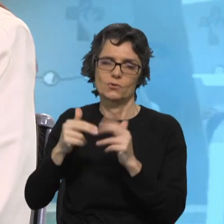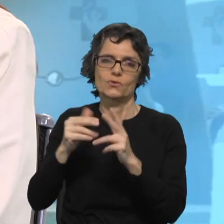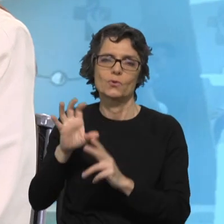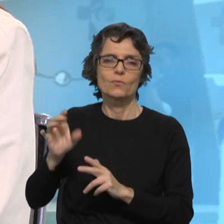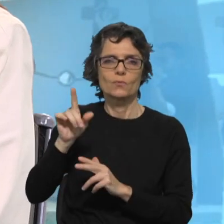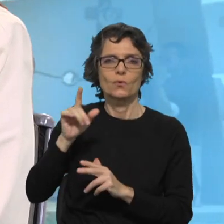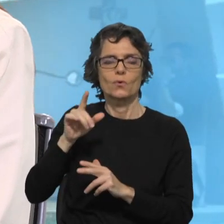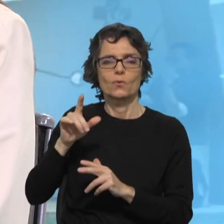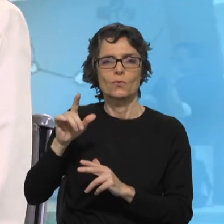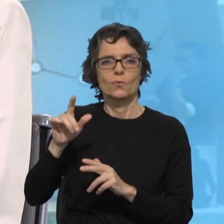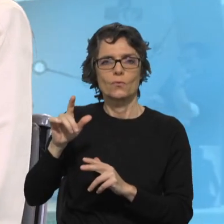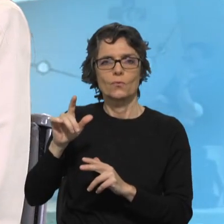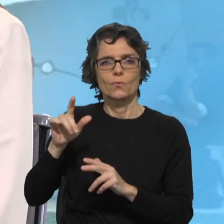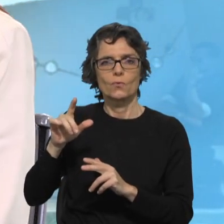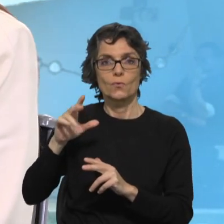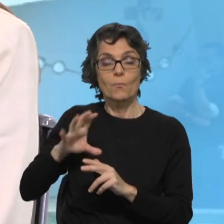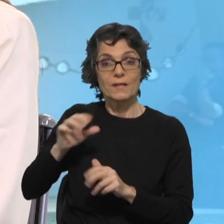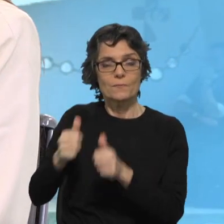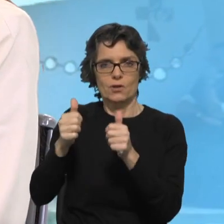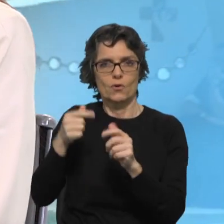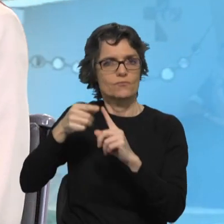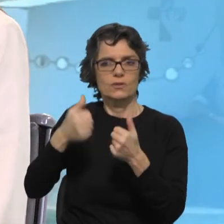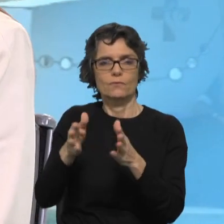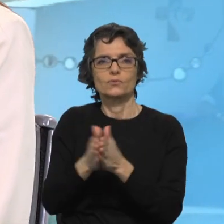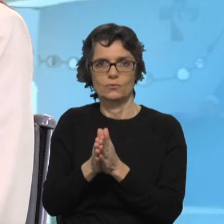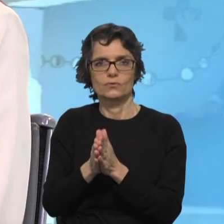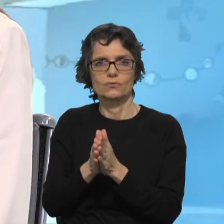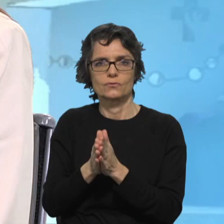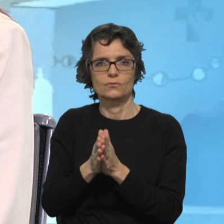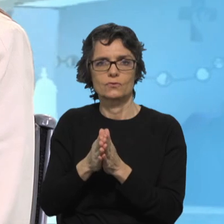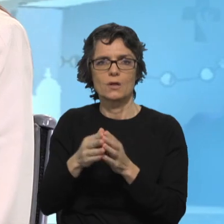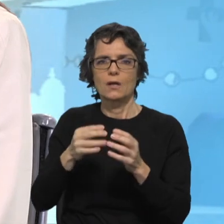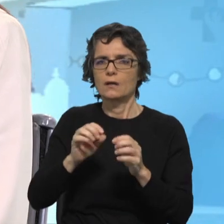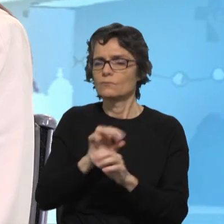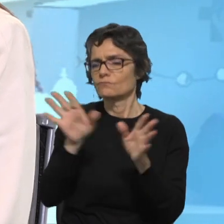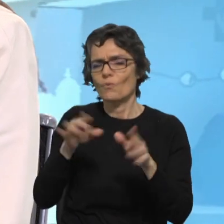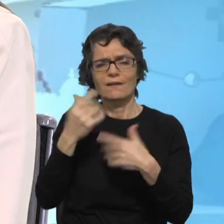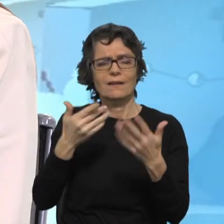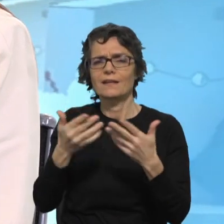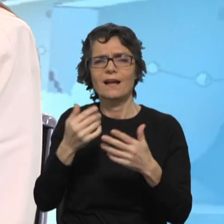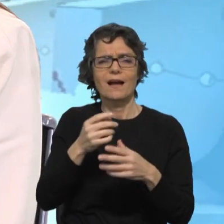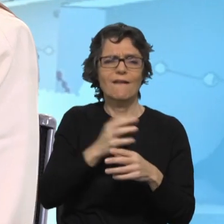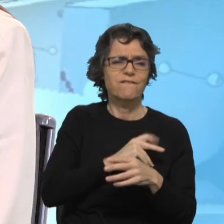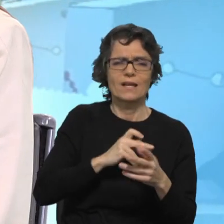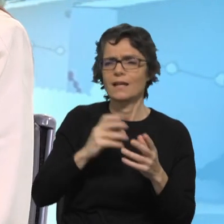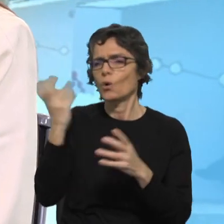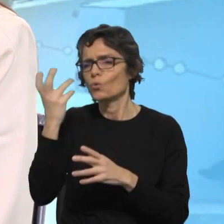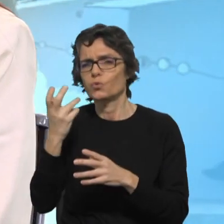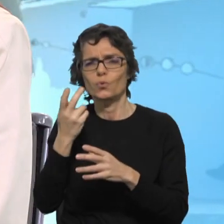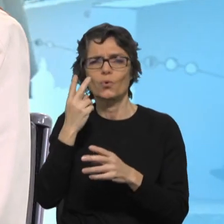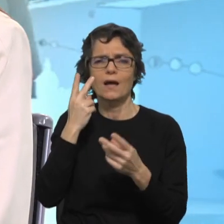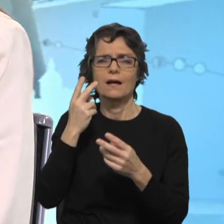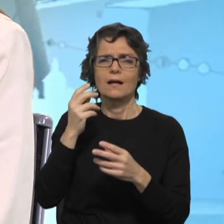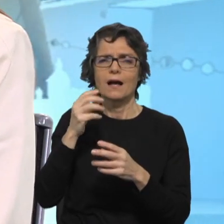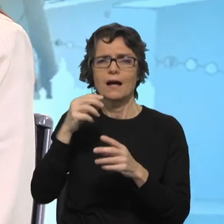país melhor para todos, independentemente da sua fé, da sua cultura, da sua visão política, acredito